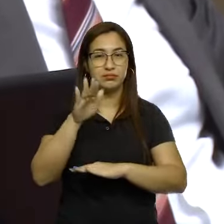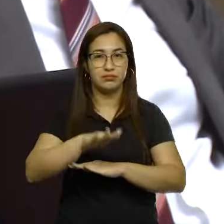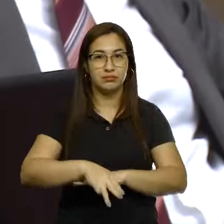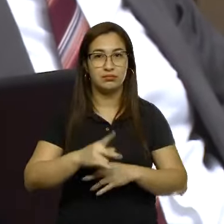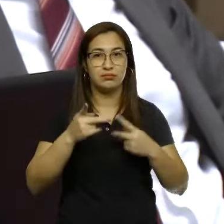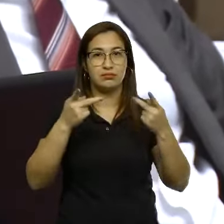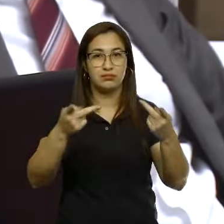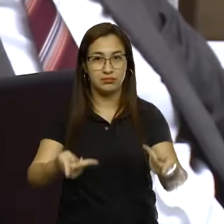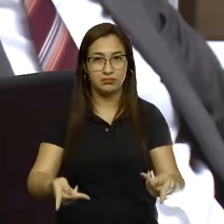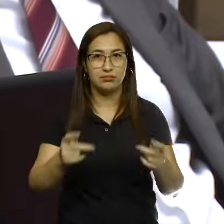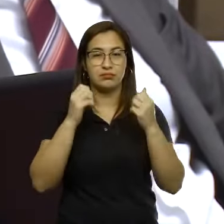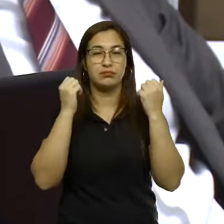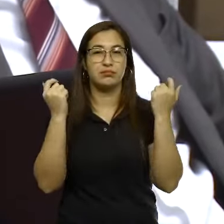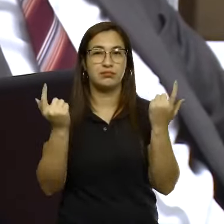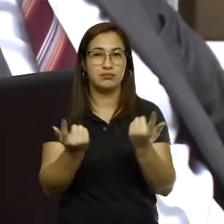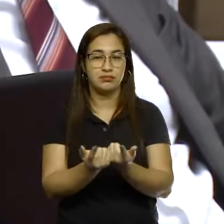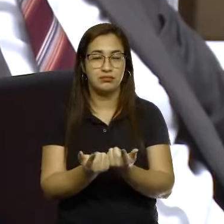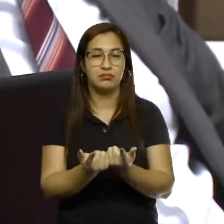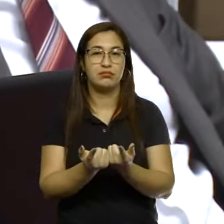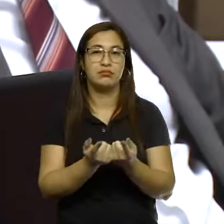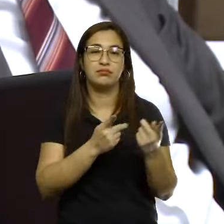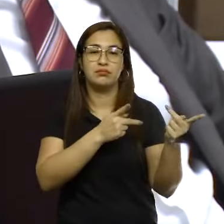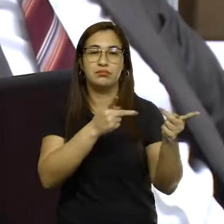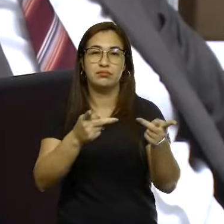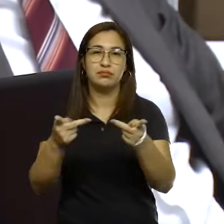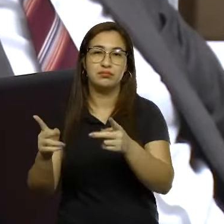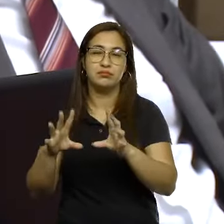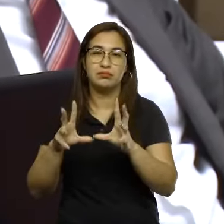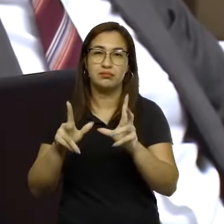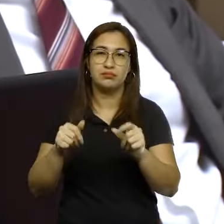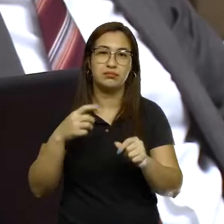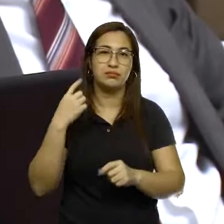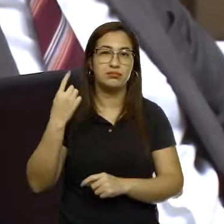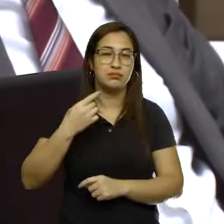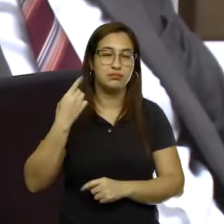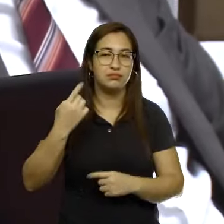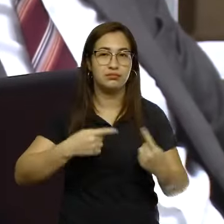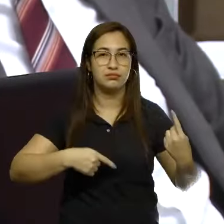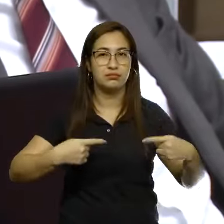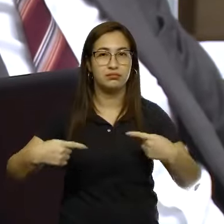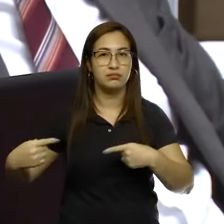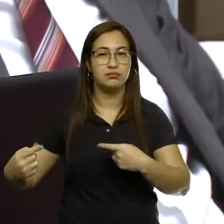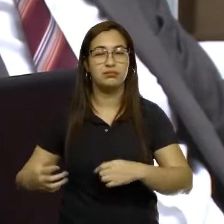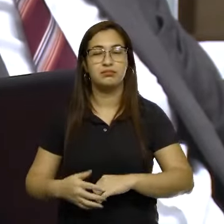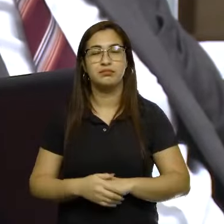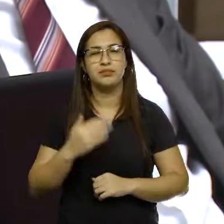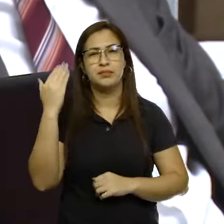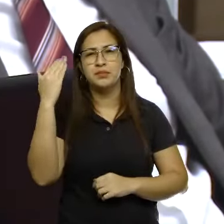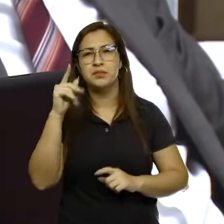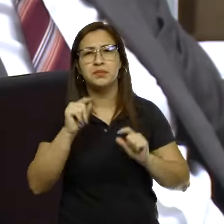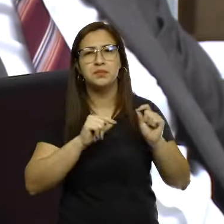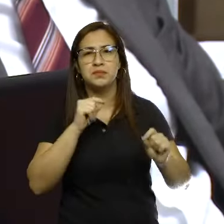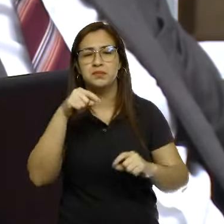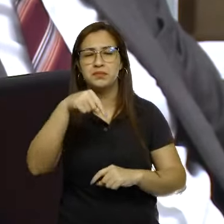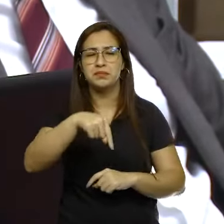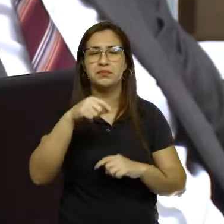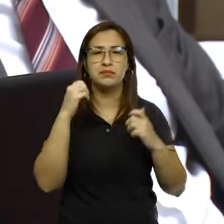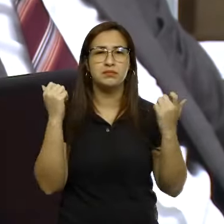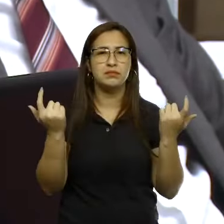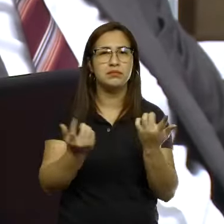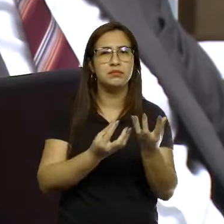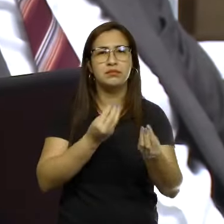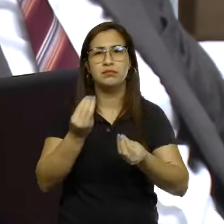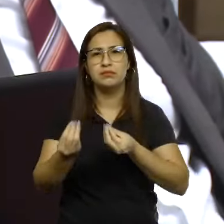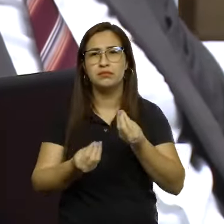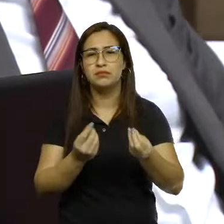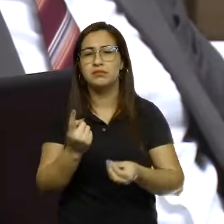Assembleia Legislativa, visitando os nossos parlamentares, entenderem um pouquinho o que é o parlamento catarinense, o que os